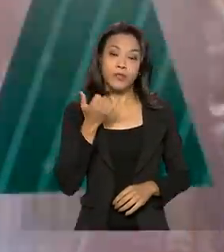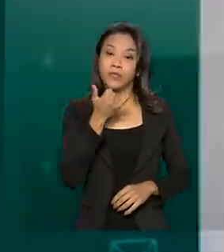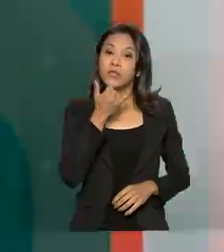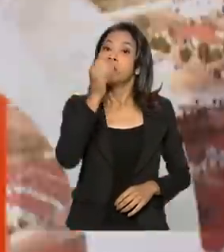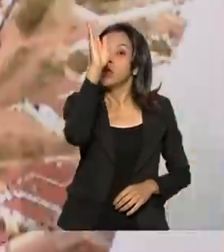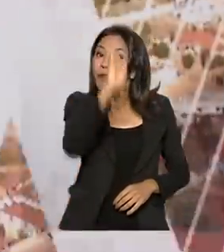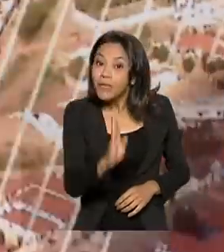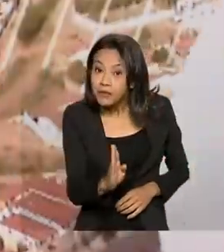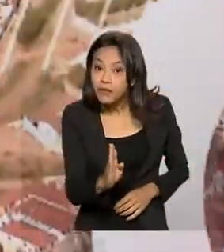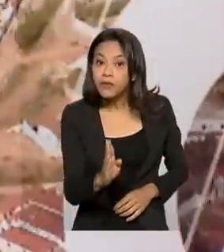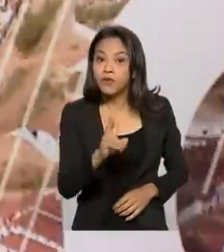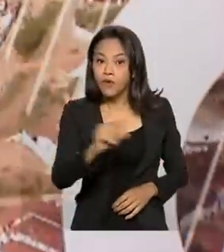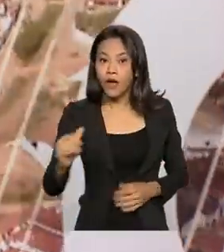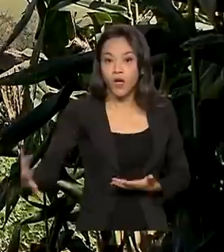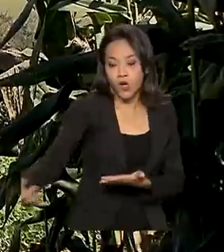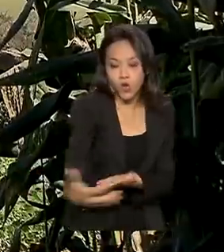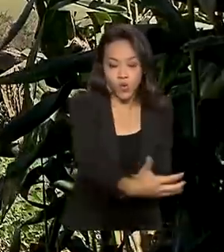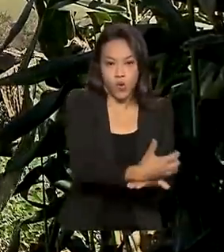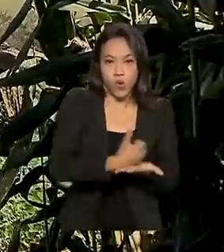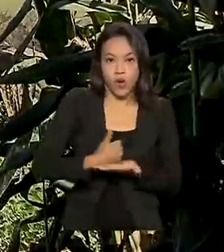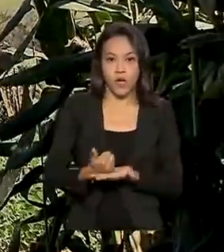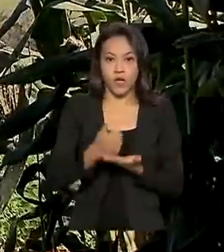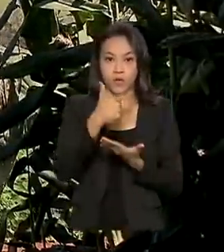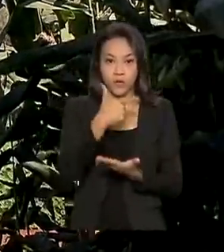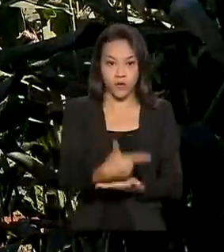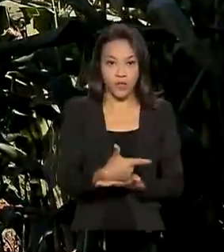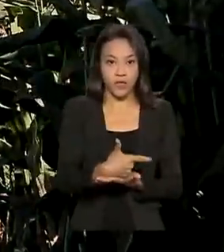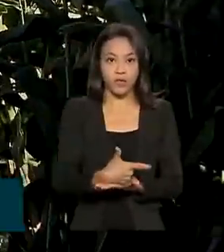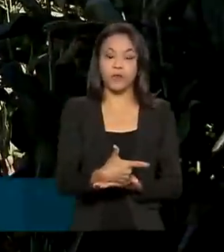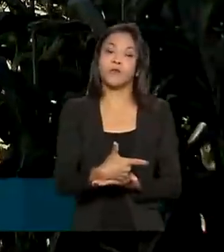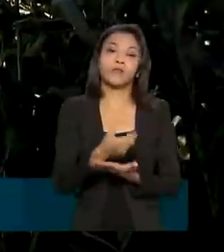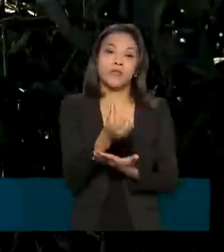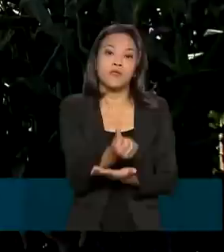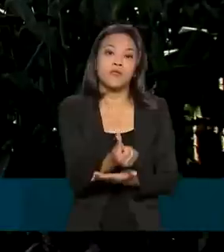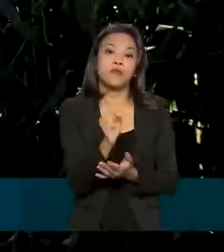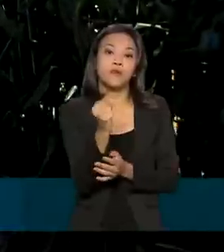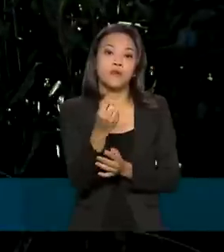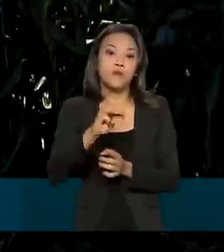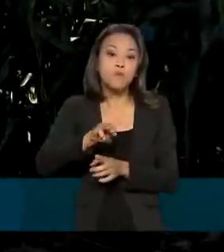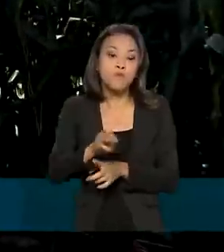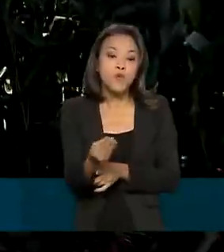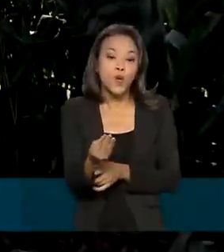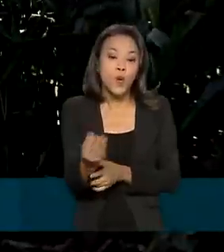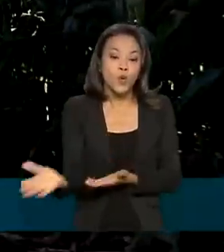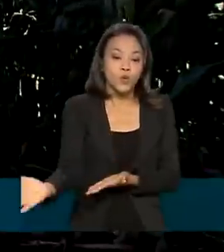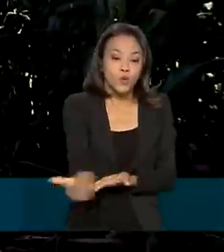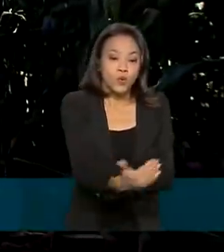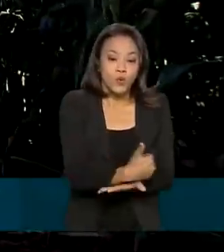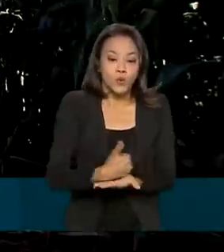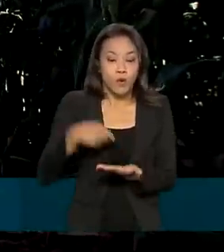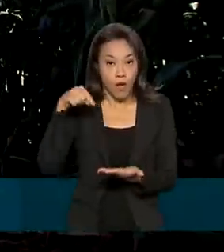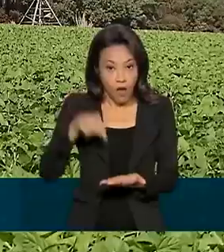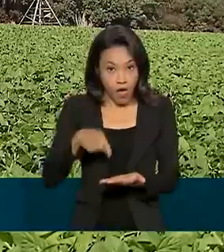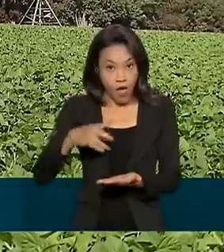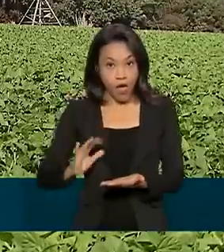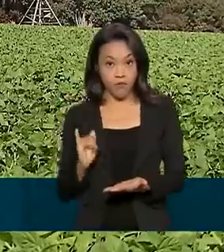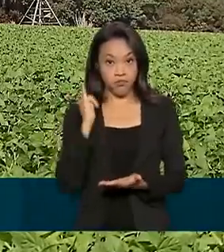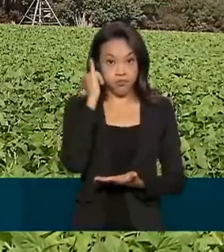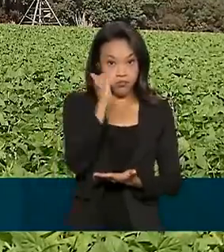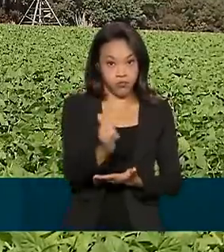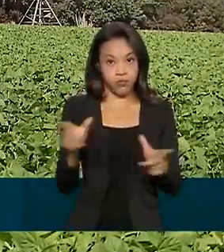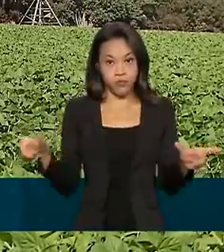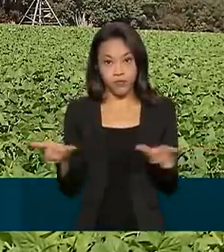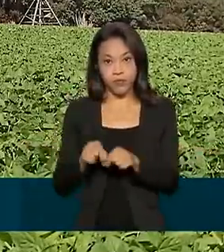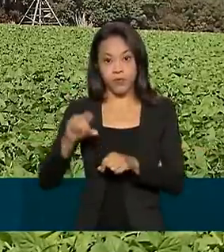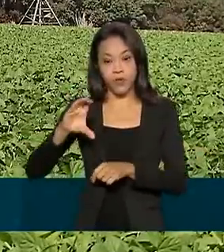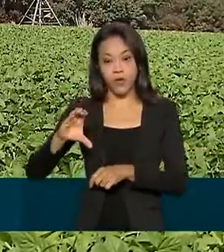safra deste ano mais de 268 milhões de toneladas de grãos. A estimativa é da Companhia Nacional de Abastecimento